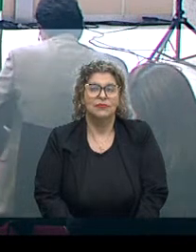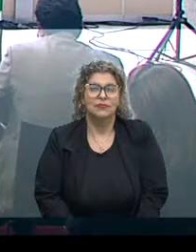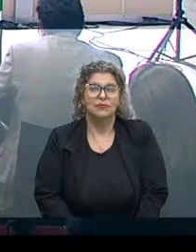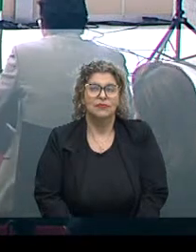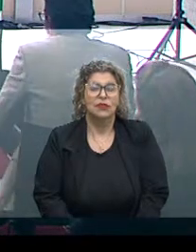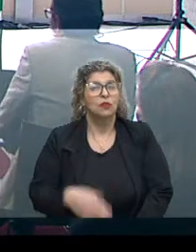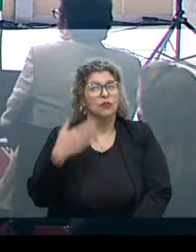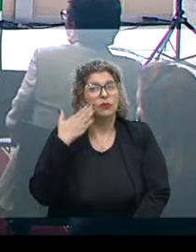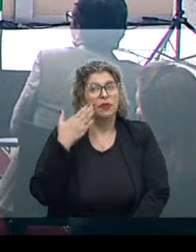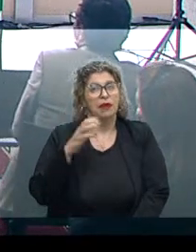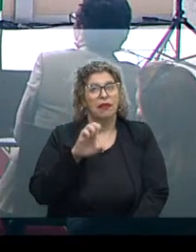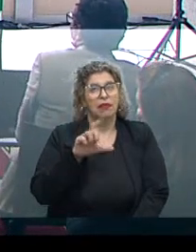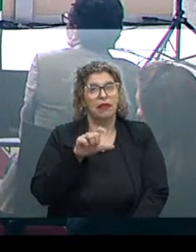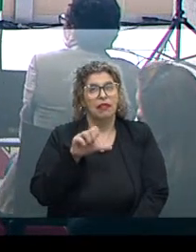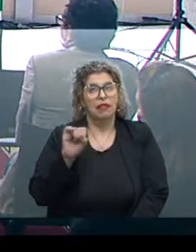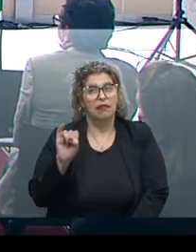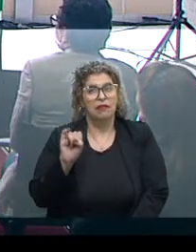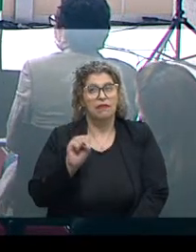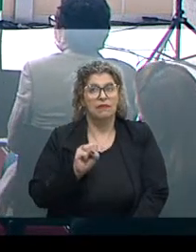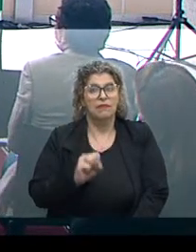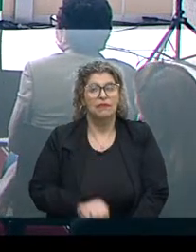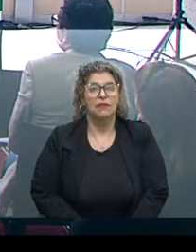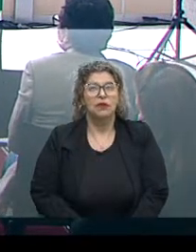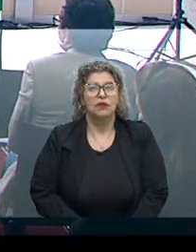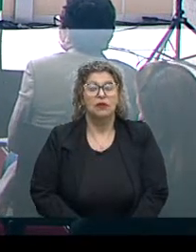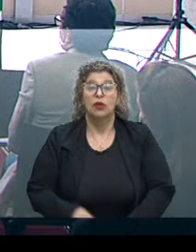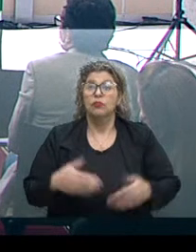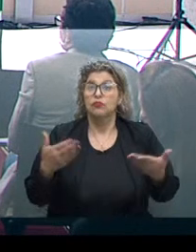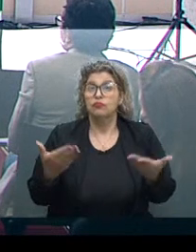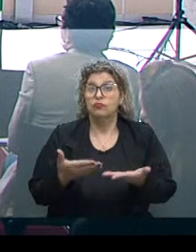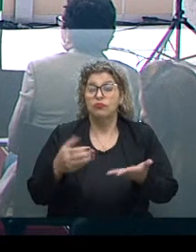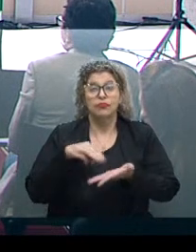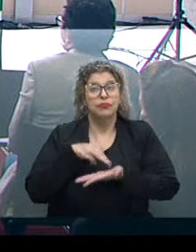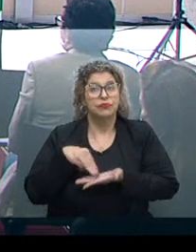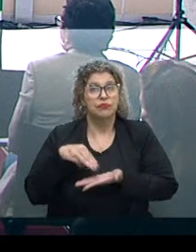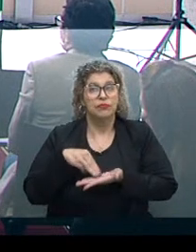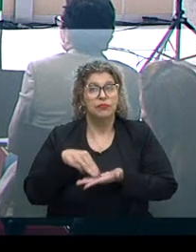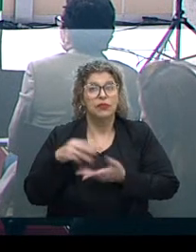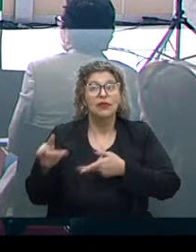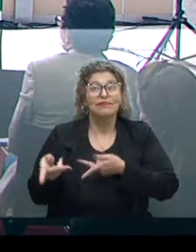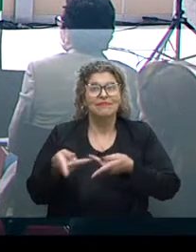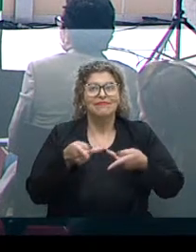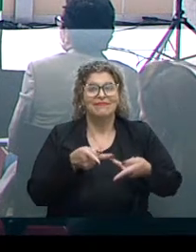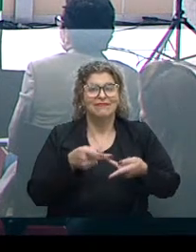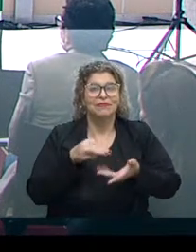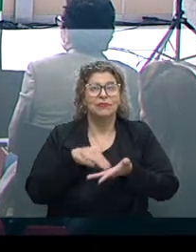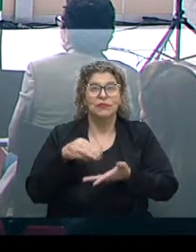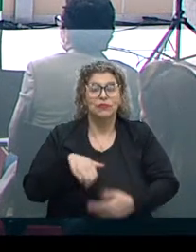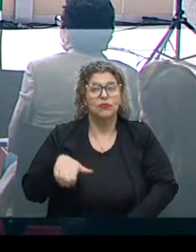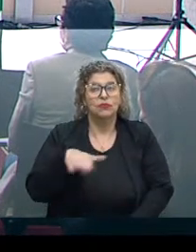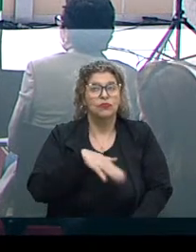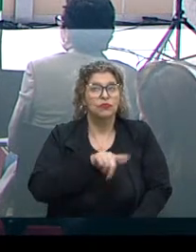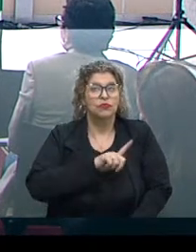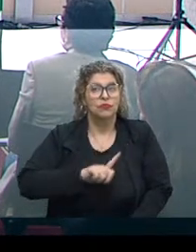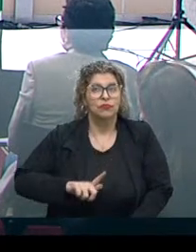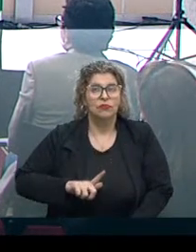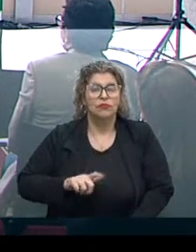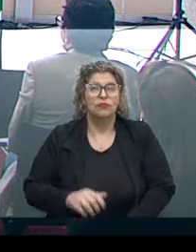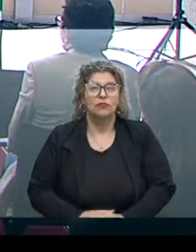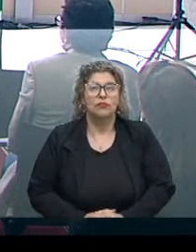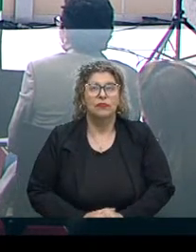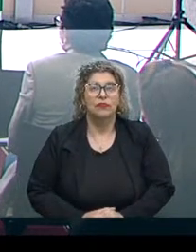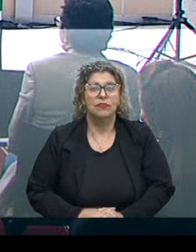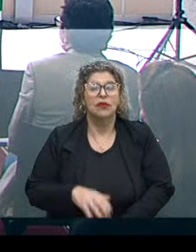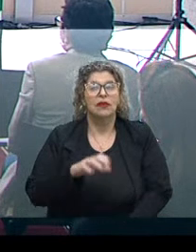Muito obrigado, Elis. Bom, agora vamos ouvir, então, o secretário... Eu sempre convido o secretário da área do governo do Estado para estar aqui,